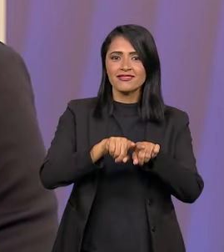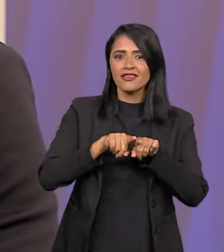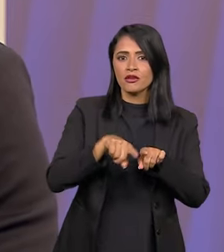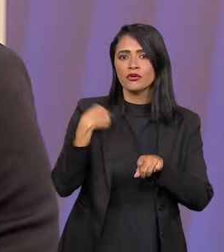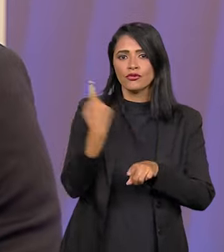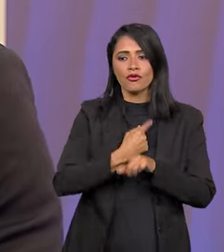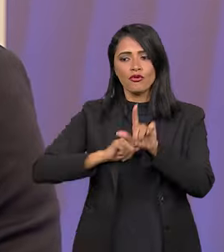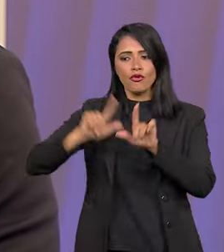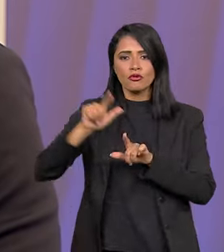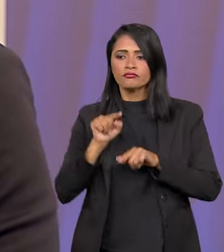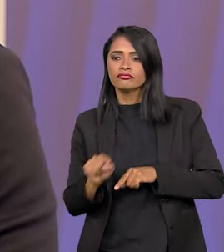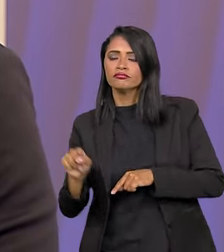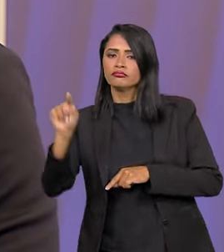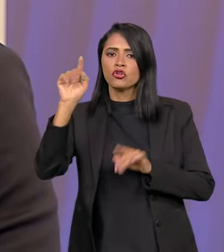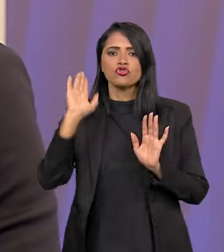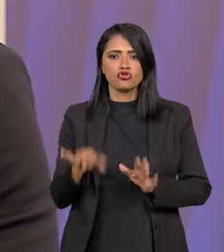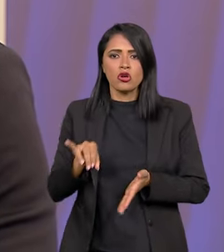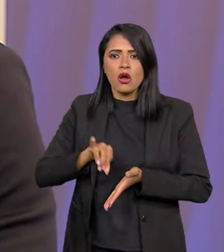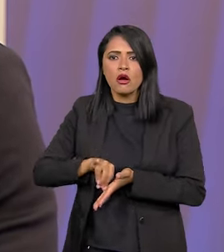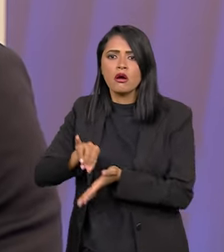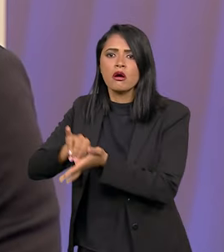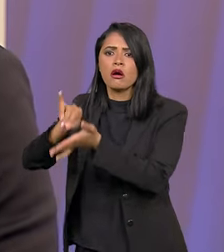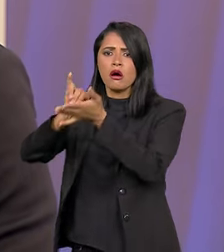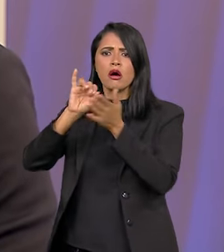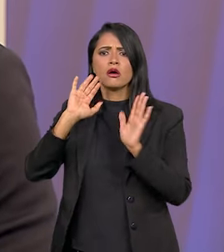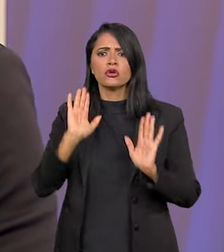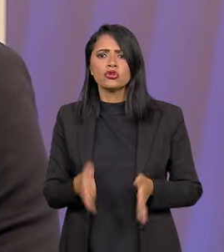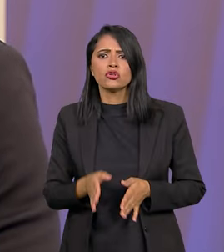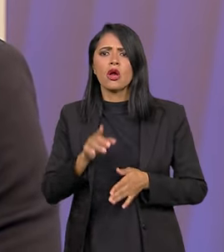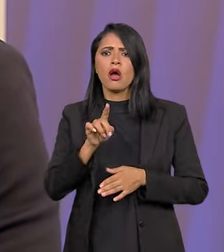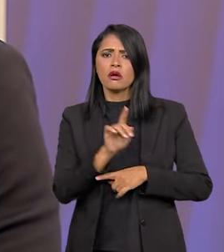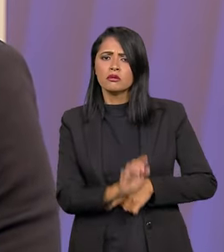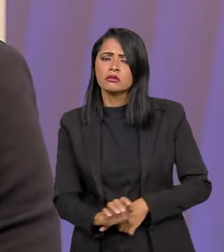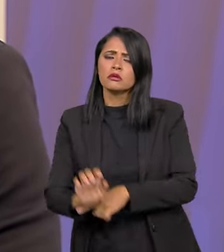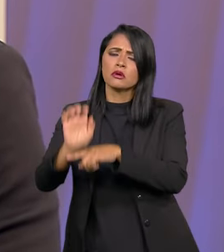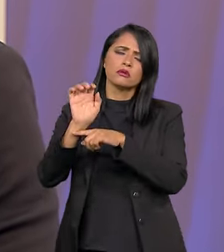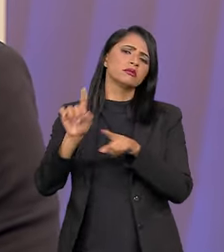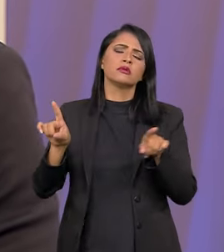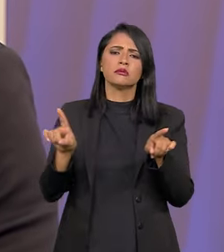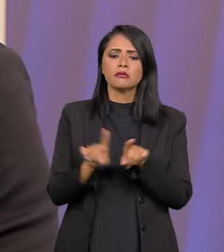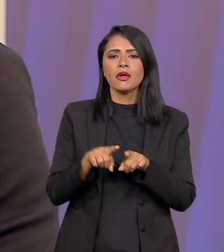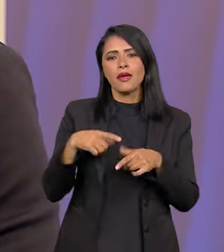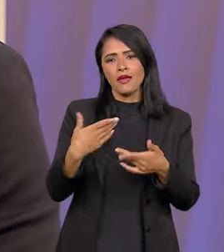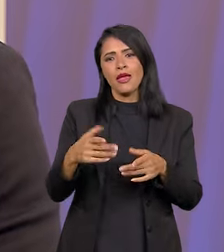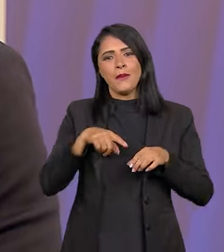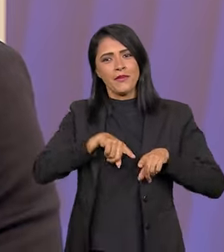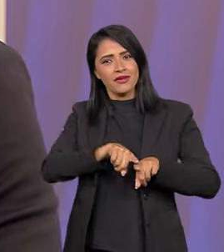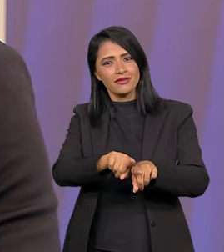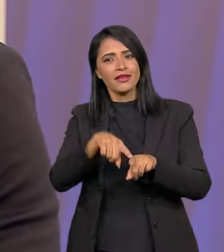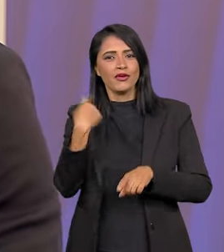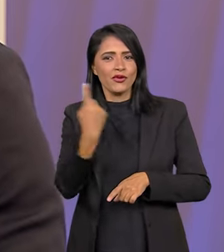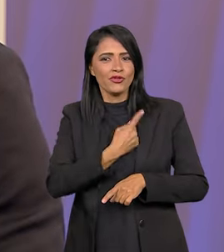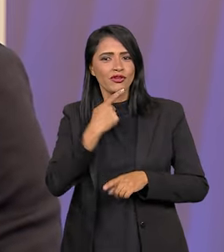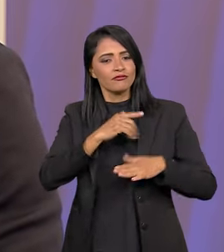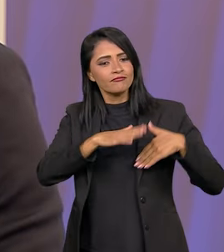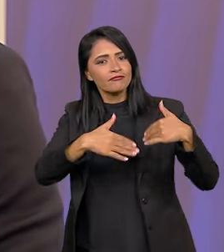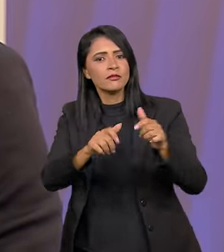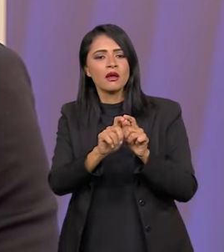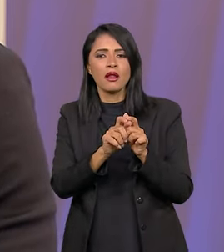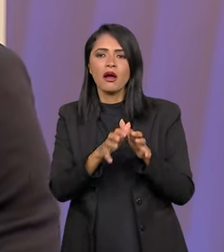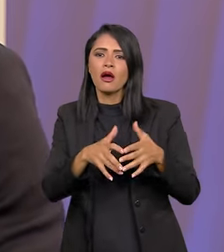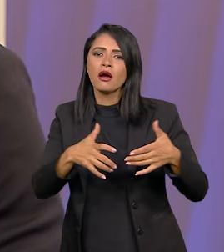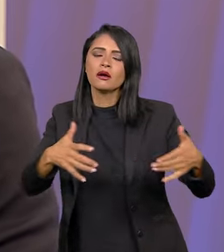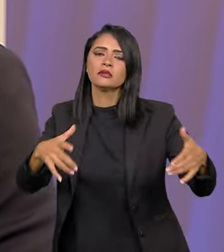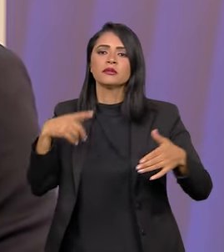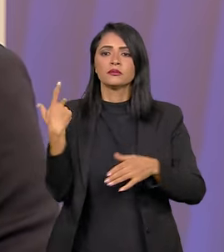que são nossos parceiros em todo o país. A gente já está em todas as capitais e em todos os estados e, por meio desses parceiros, a